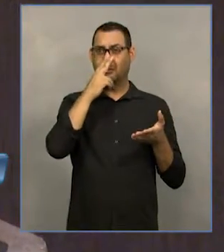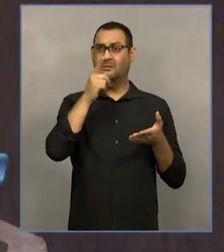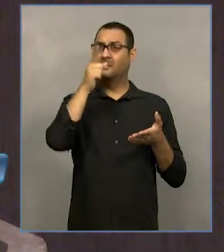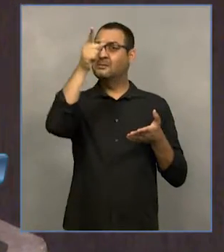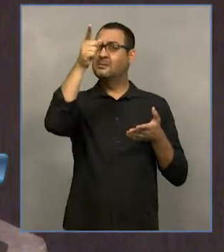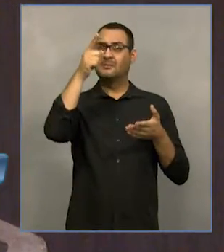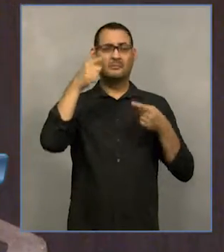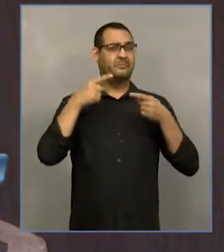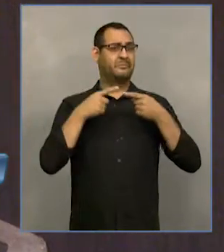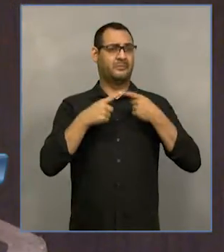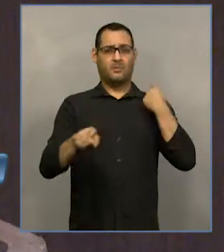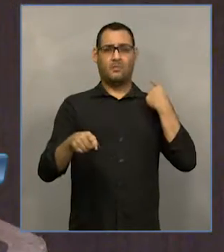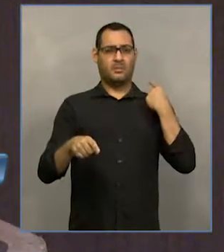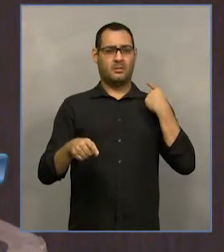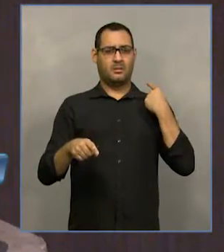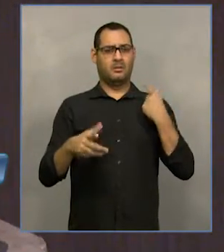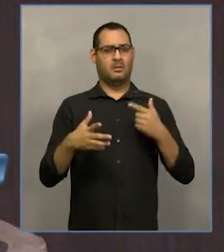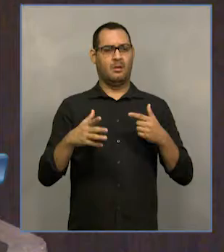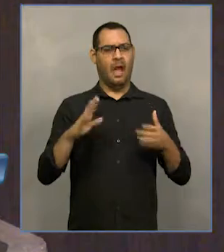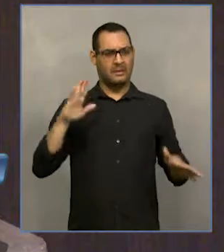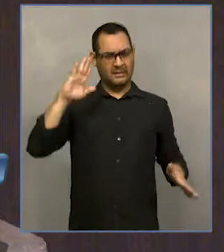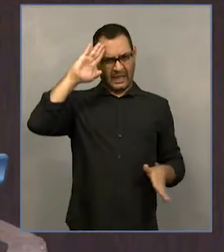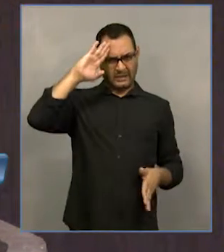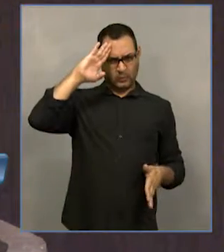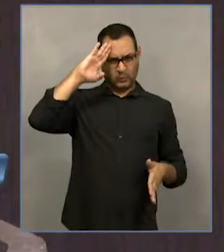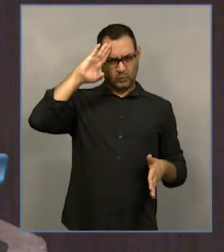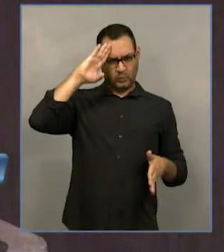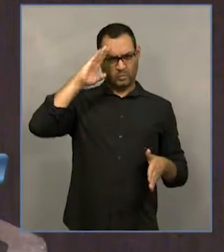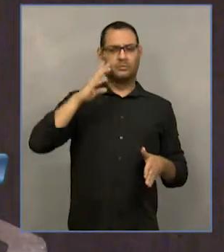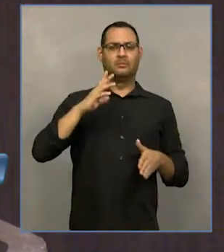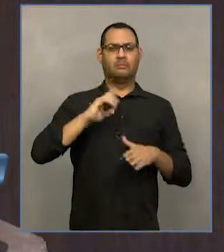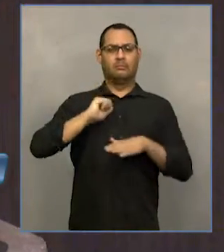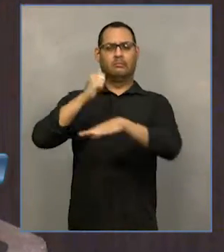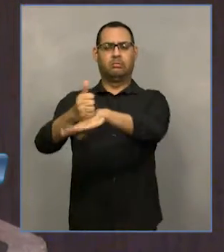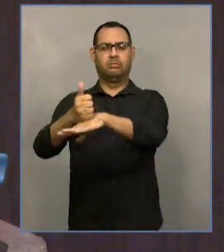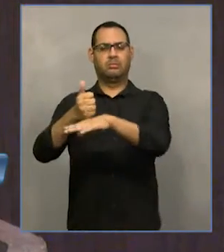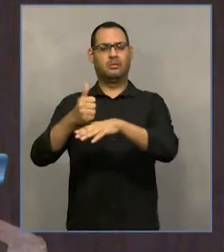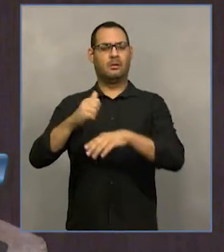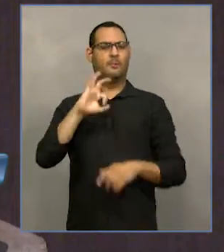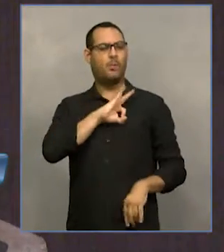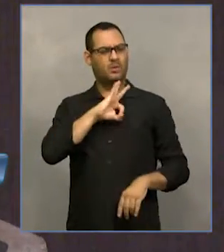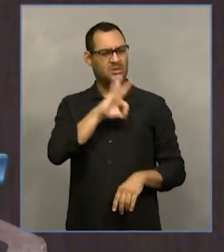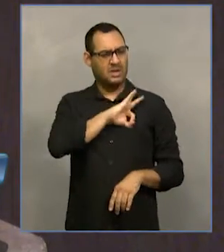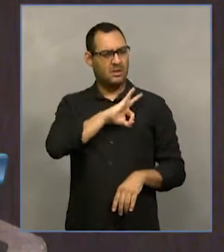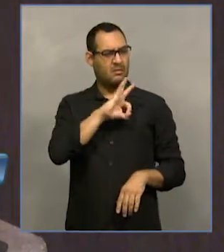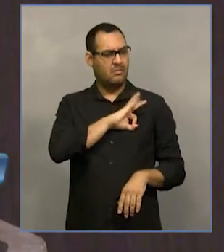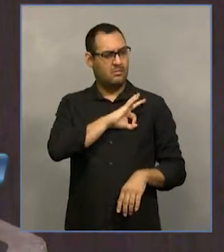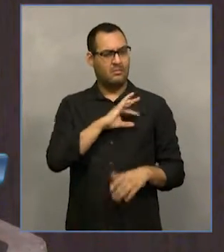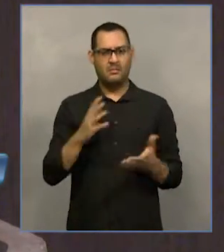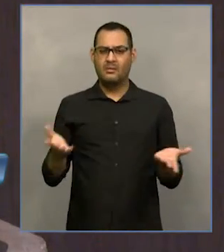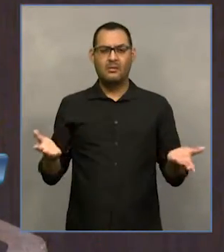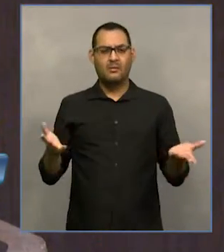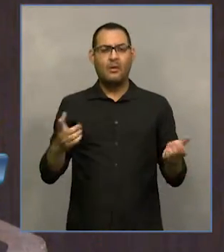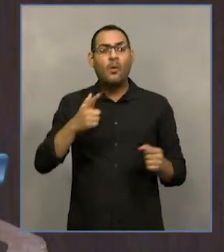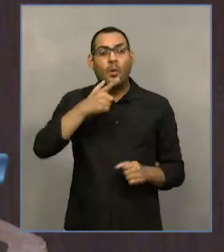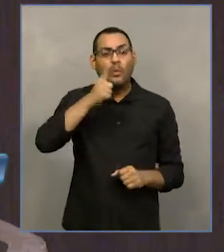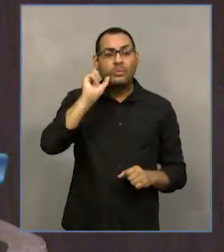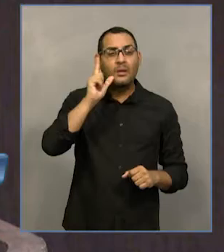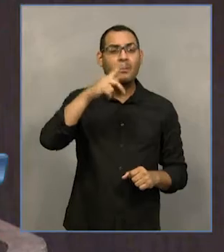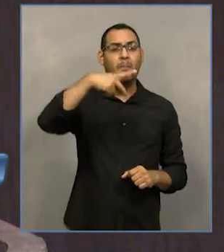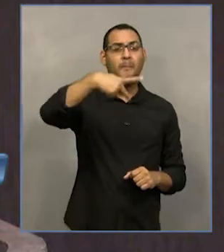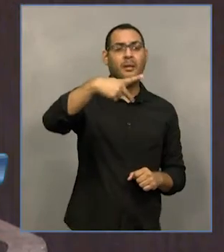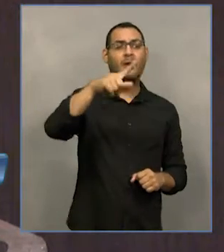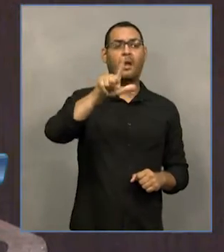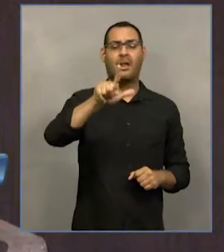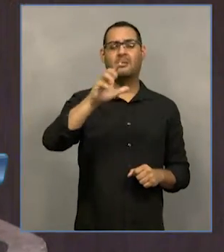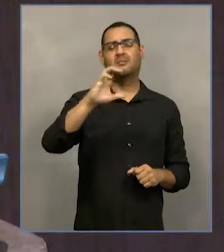forças armadas. Então, junte-se esse desvio a este absurdo PLC que foi votado ontem no